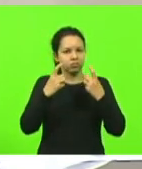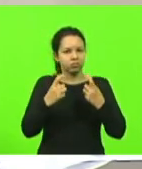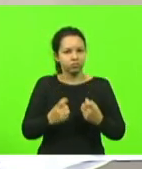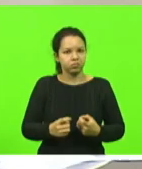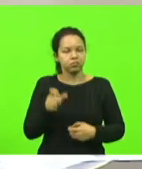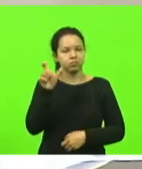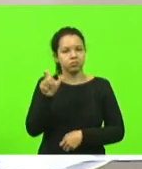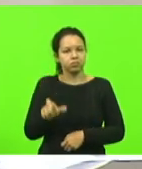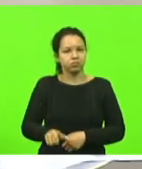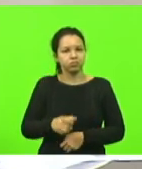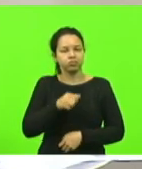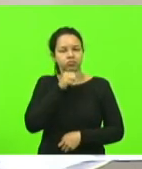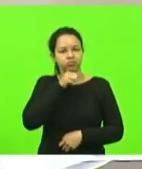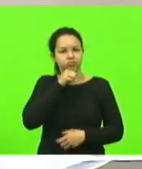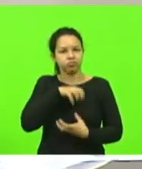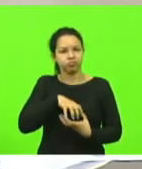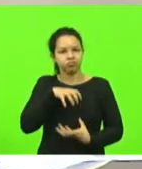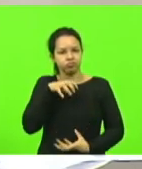Em votação,